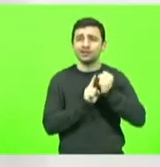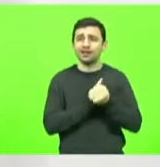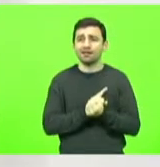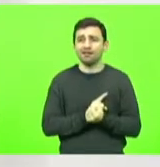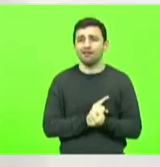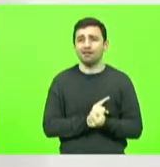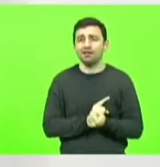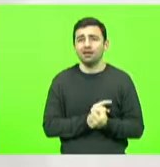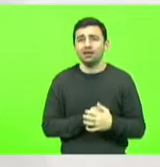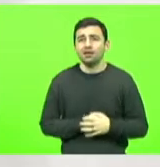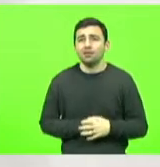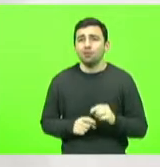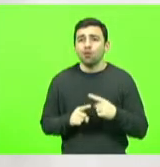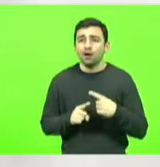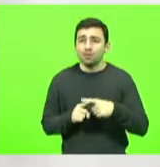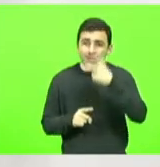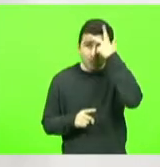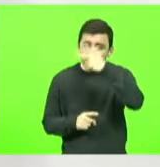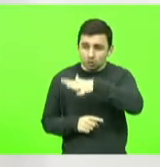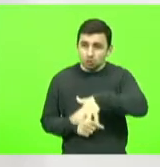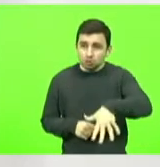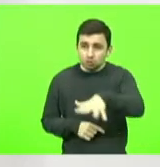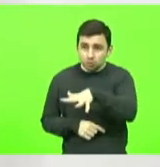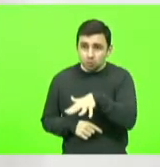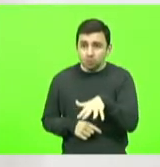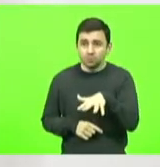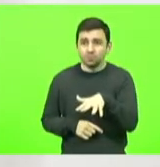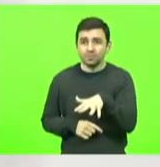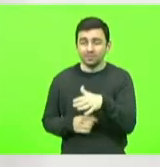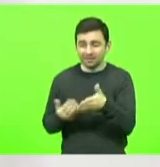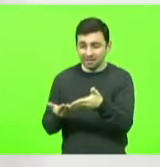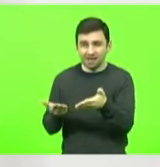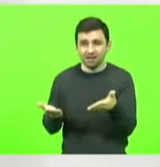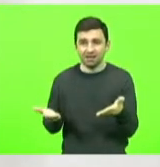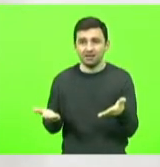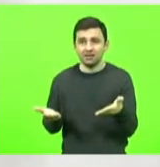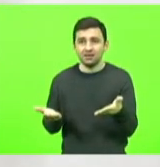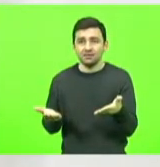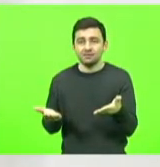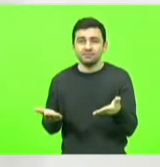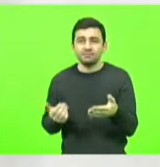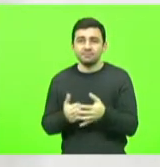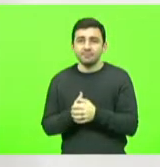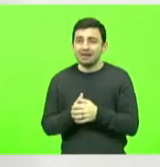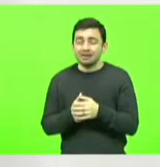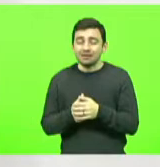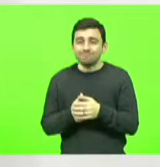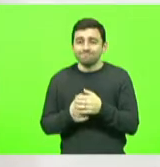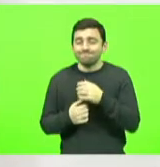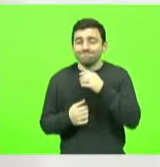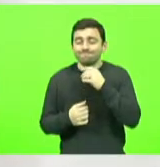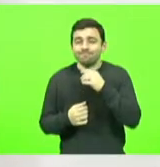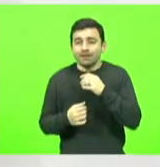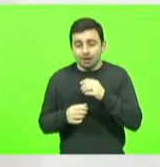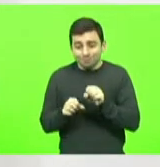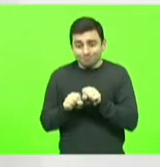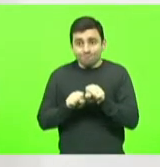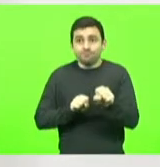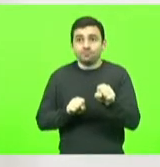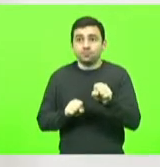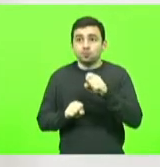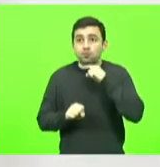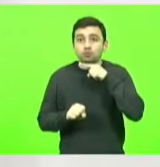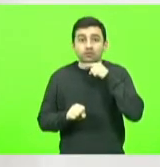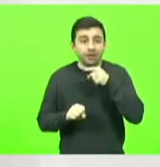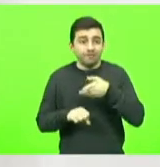porque essas pessoas infelizmente não ficam, não estão preparadas para o próprio